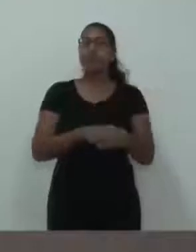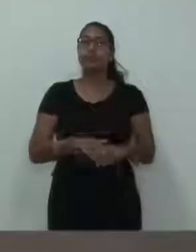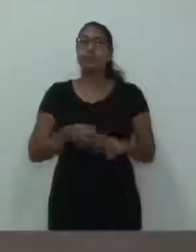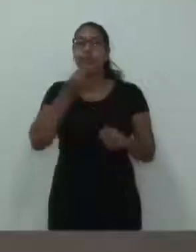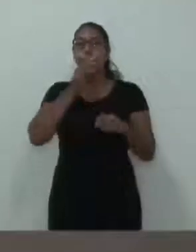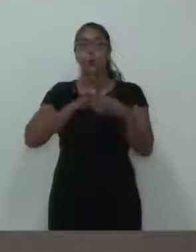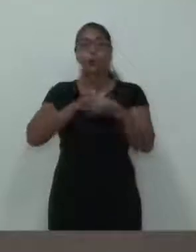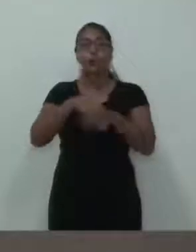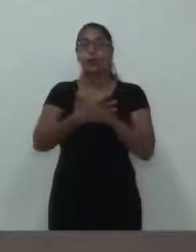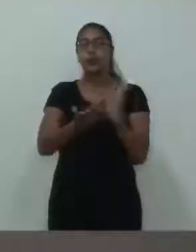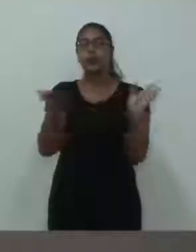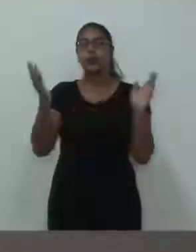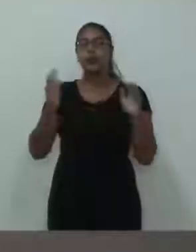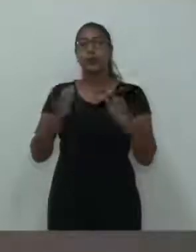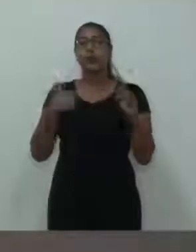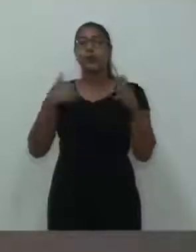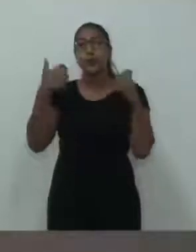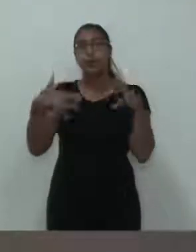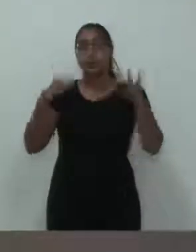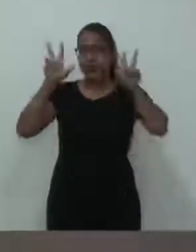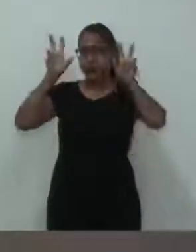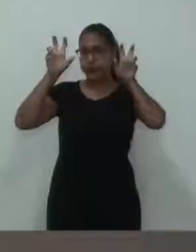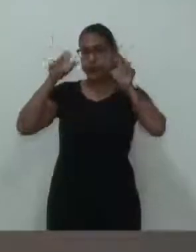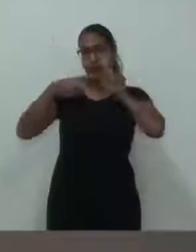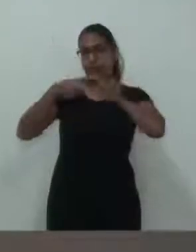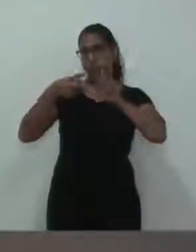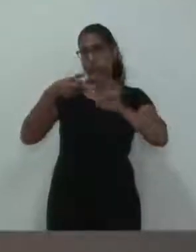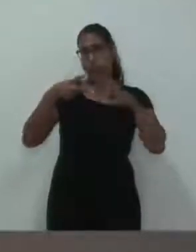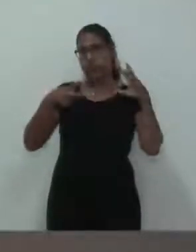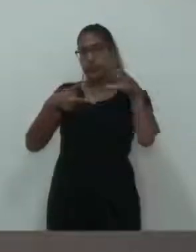Eu vou falar apenas de dois temas rapidamente hoje.